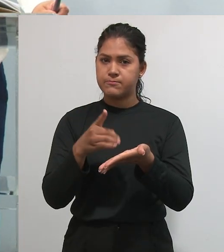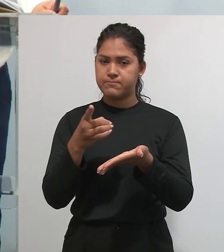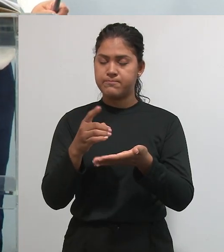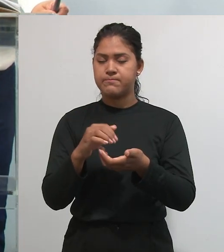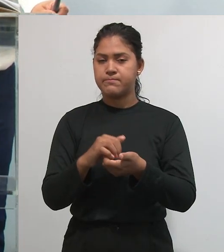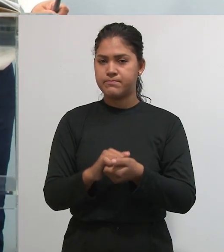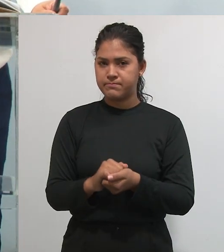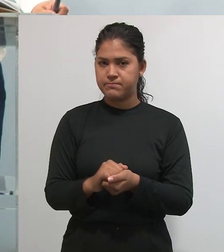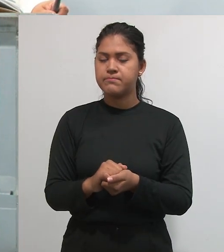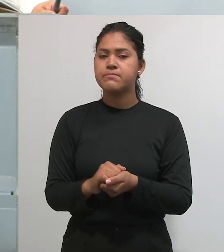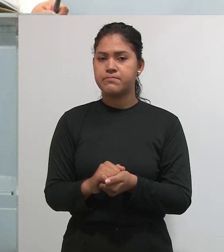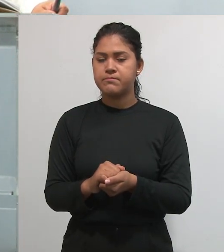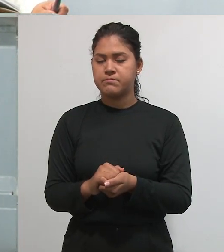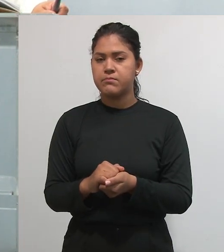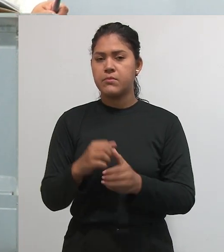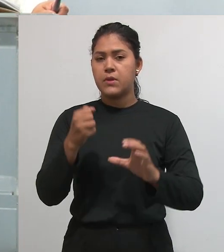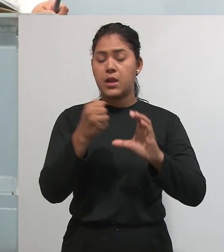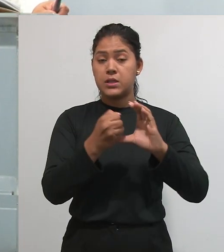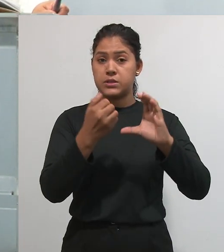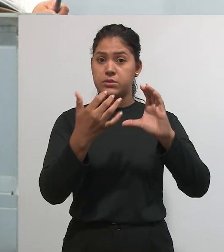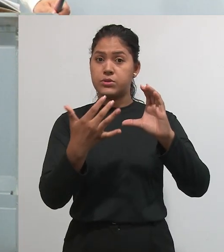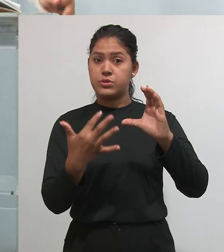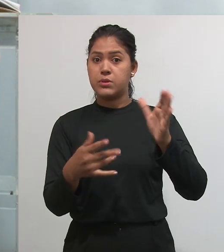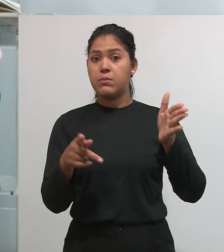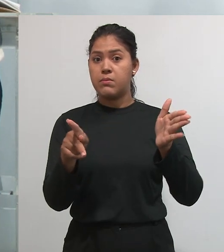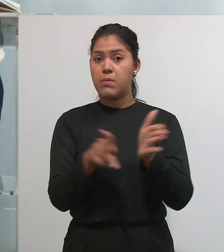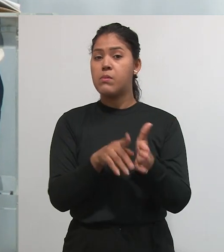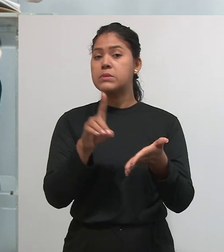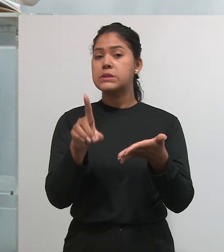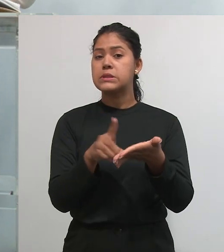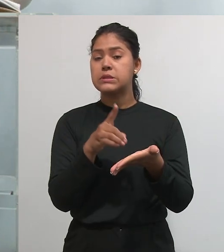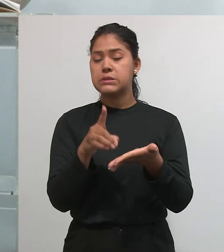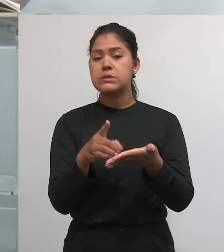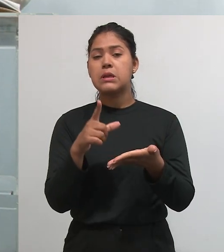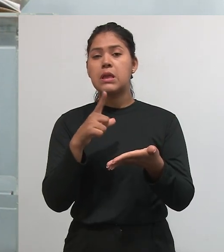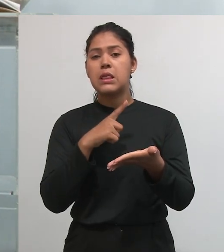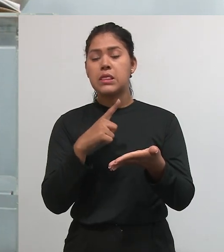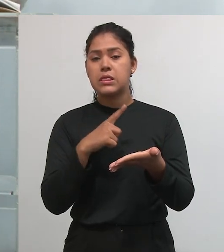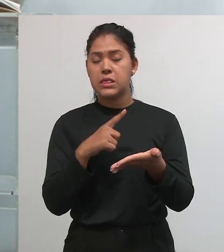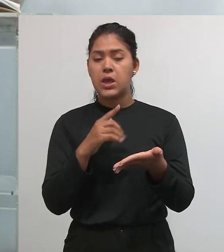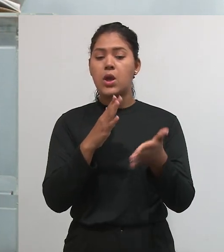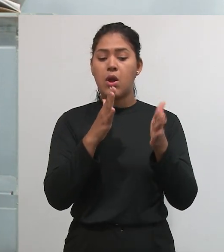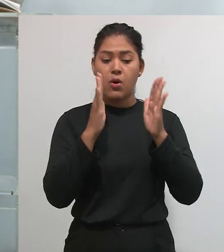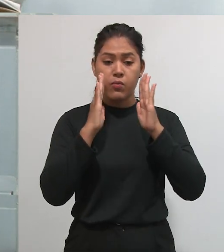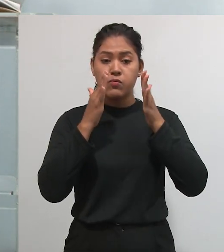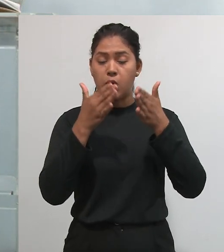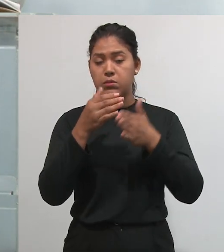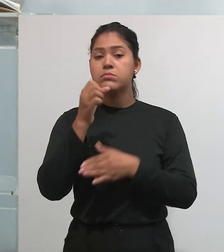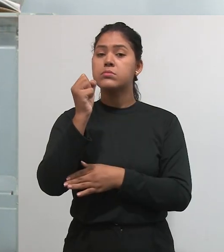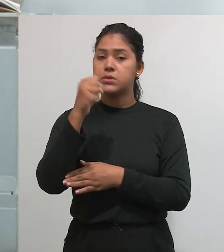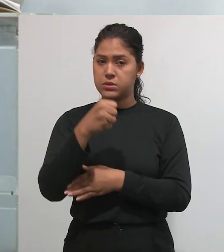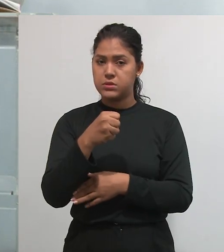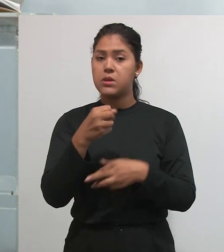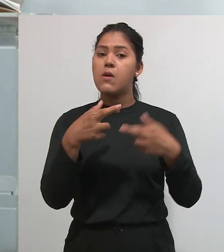A principal característica de uma dissertação é ela tem um aspecto de revisão bibliográfica,